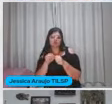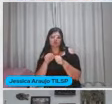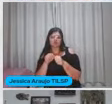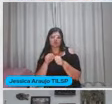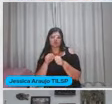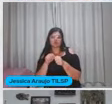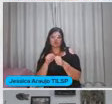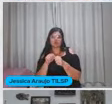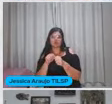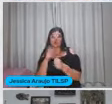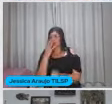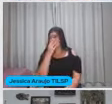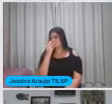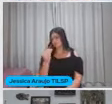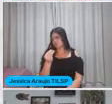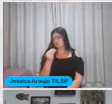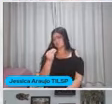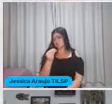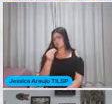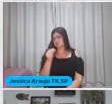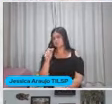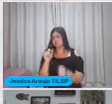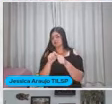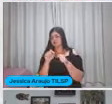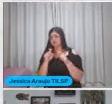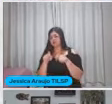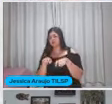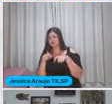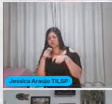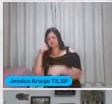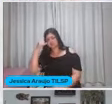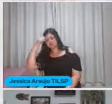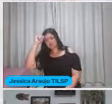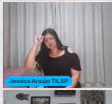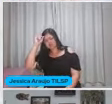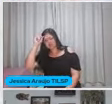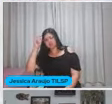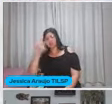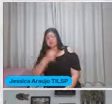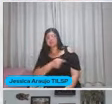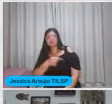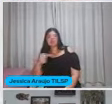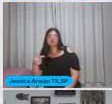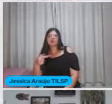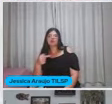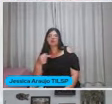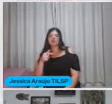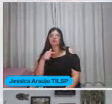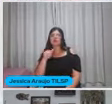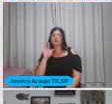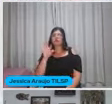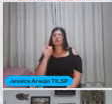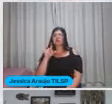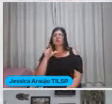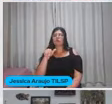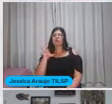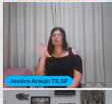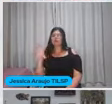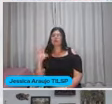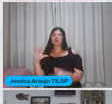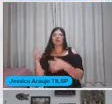Lobisomem E fazenda de gado Na semana do folclore Era um trabalho contextualizado Então